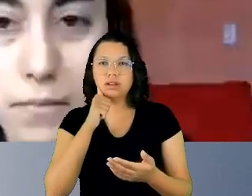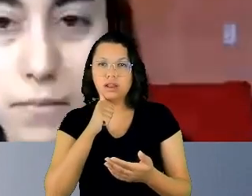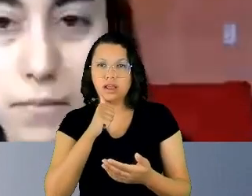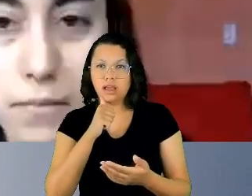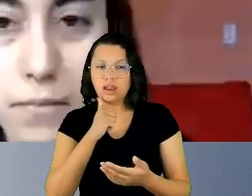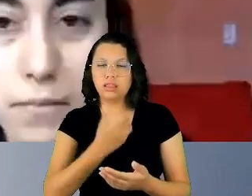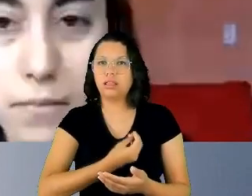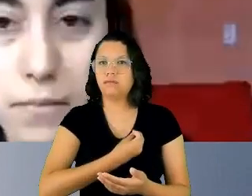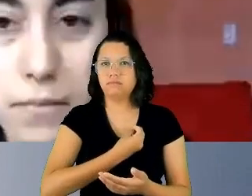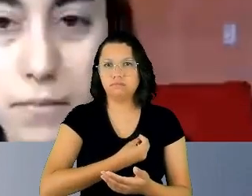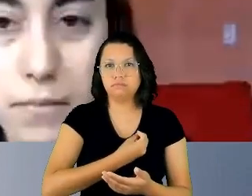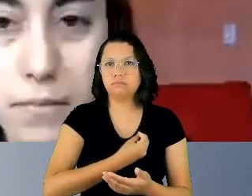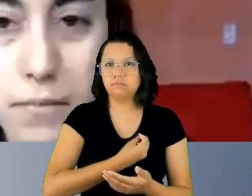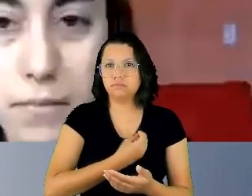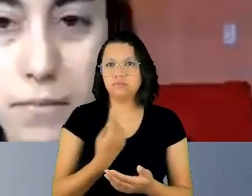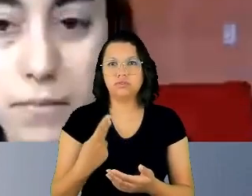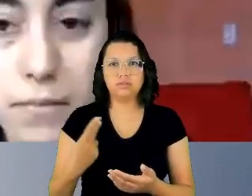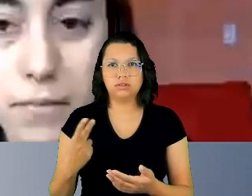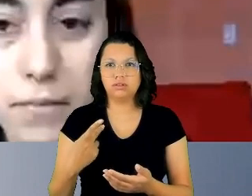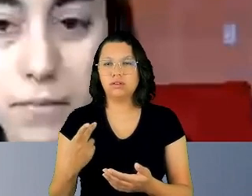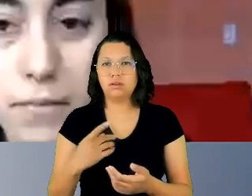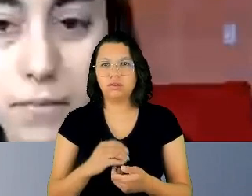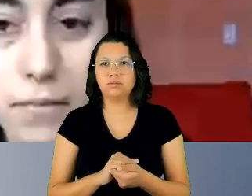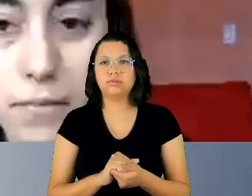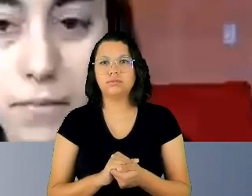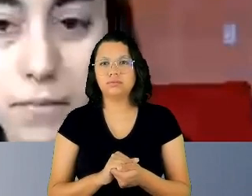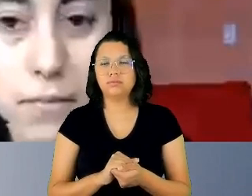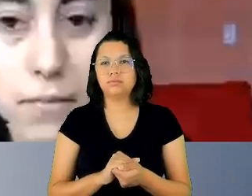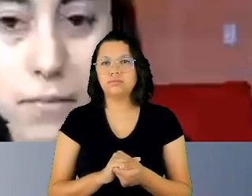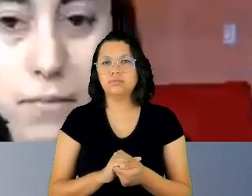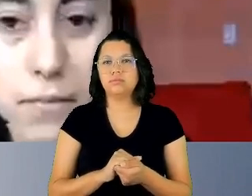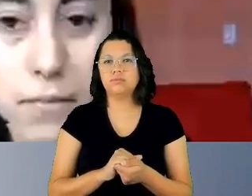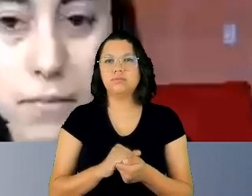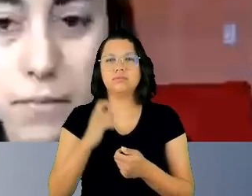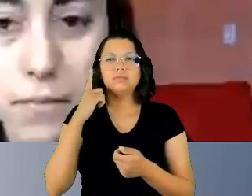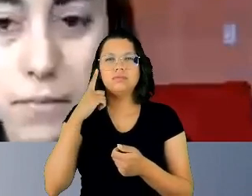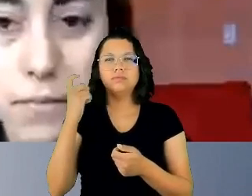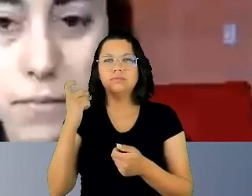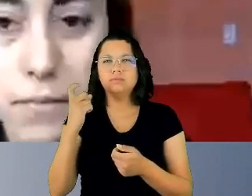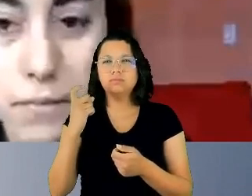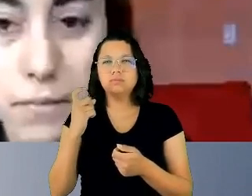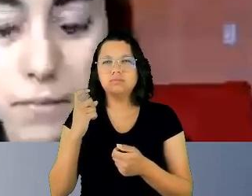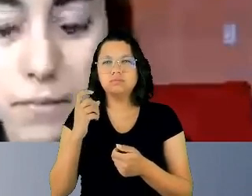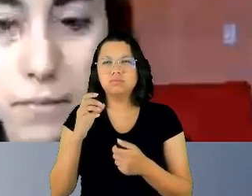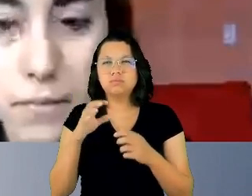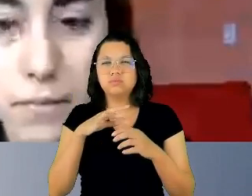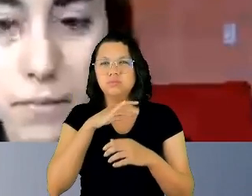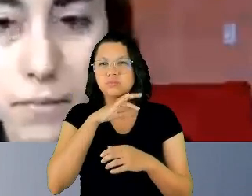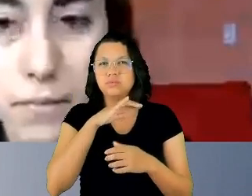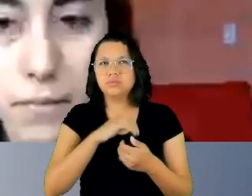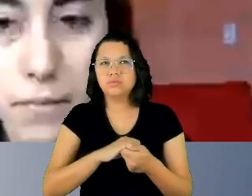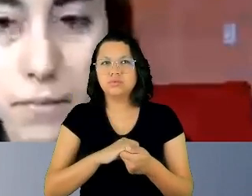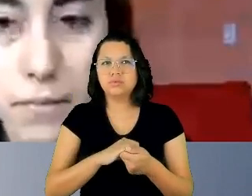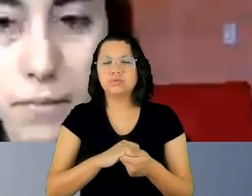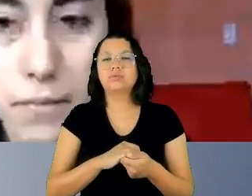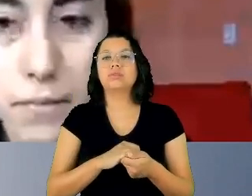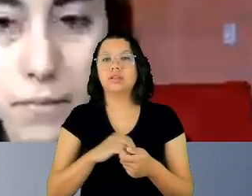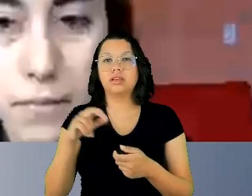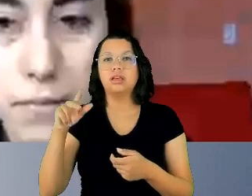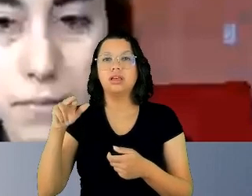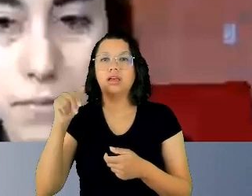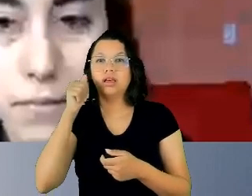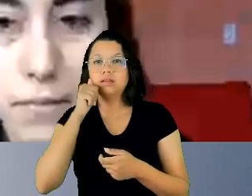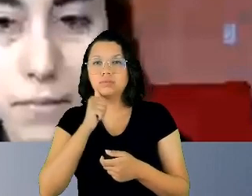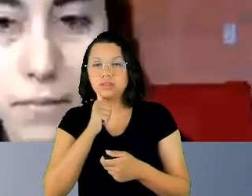filhas, como os filhos, irmãos, amigos de